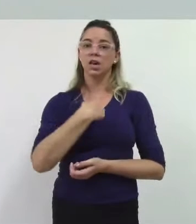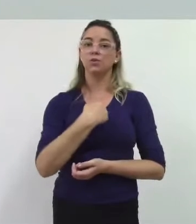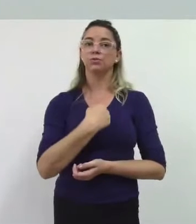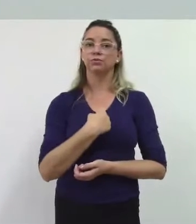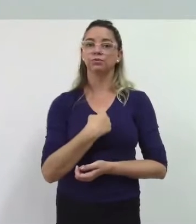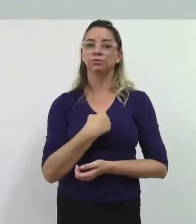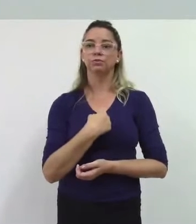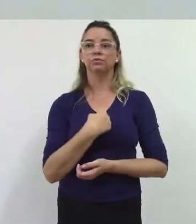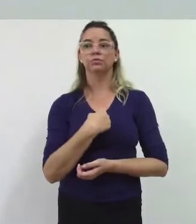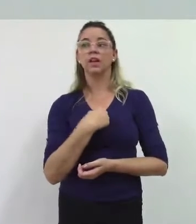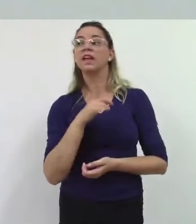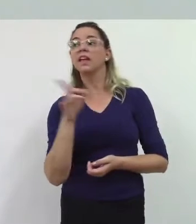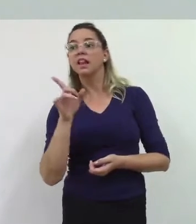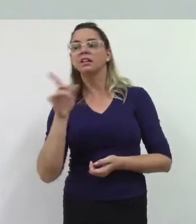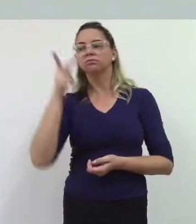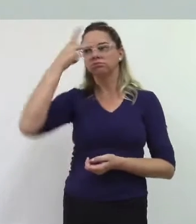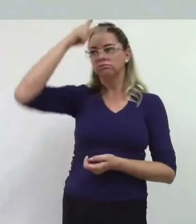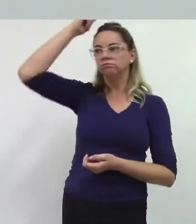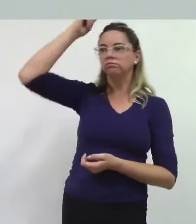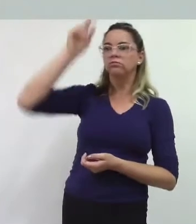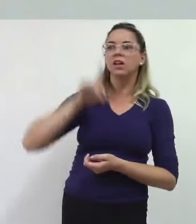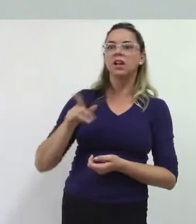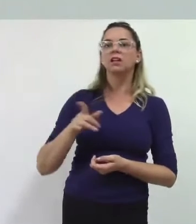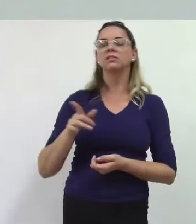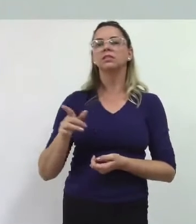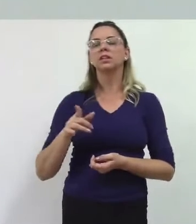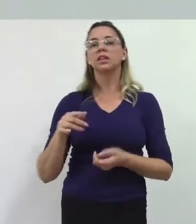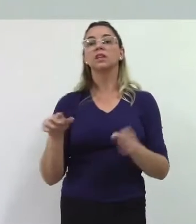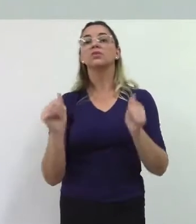ele, Neide,